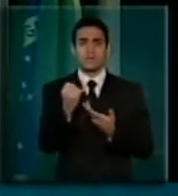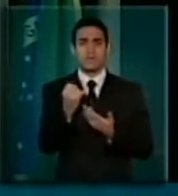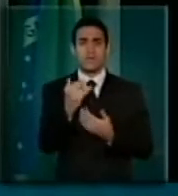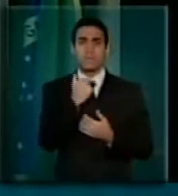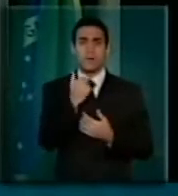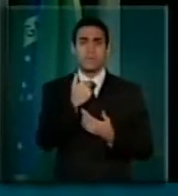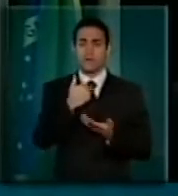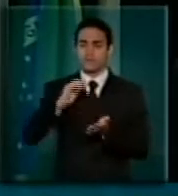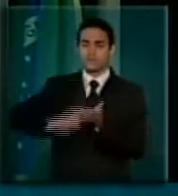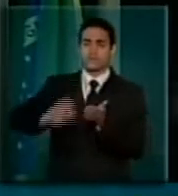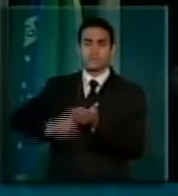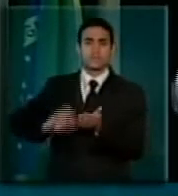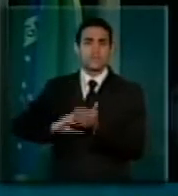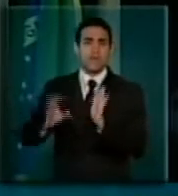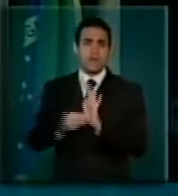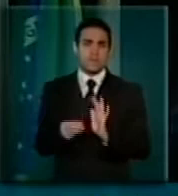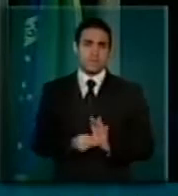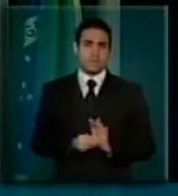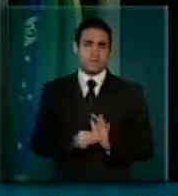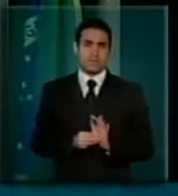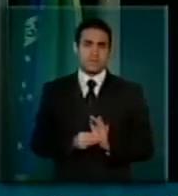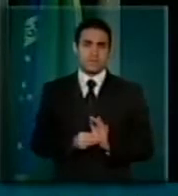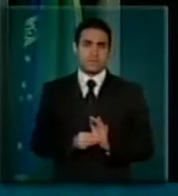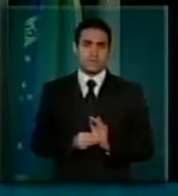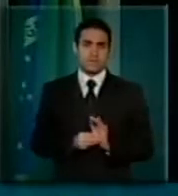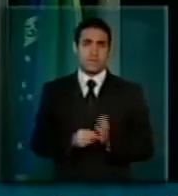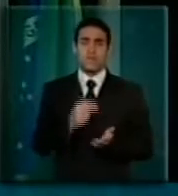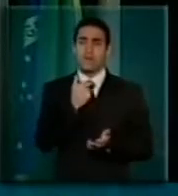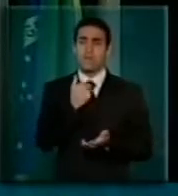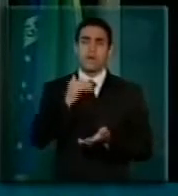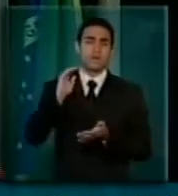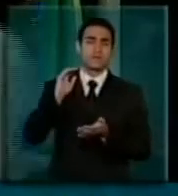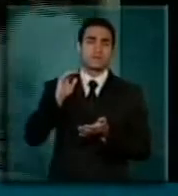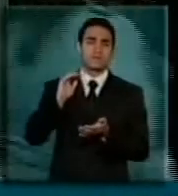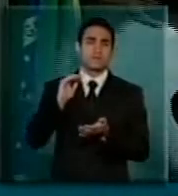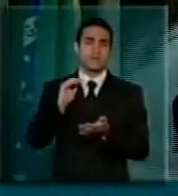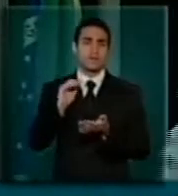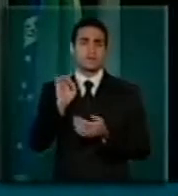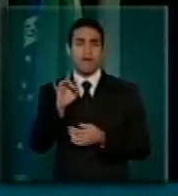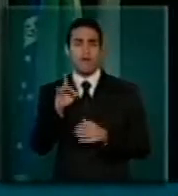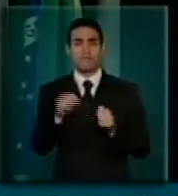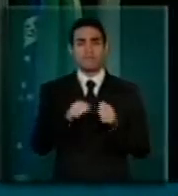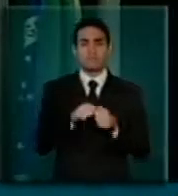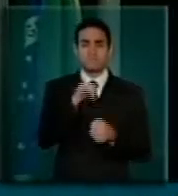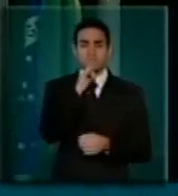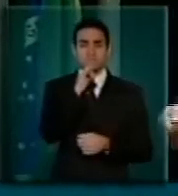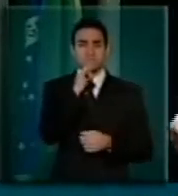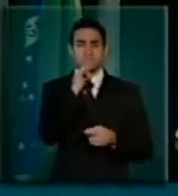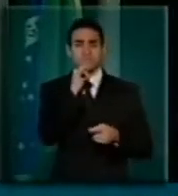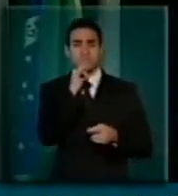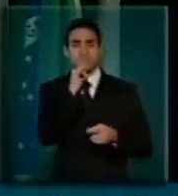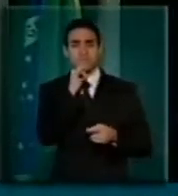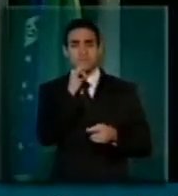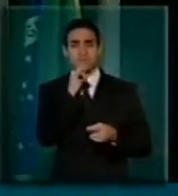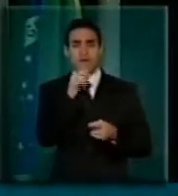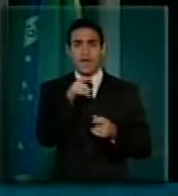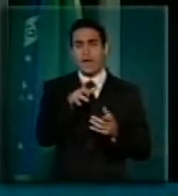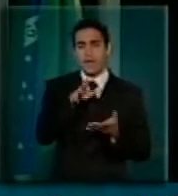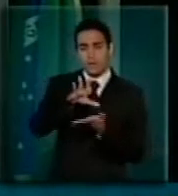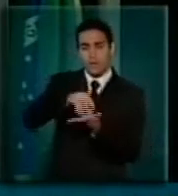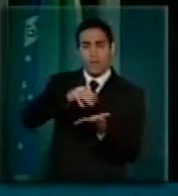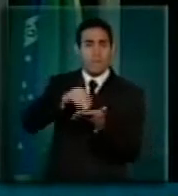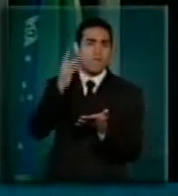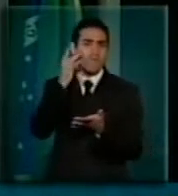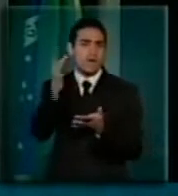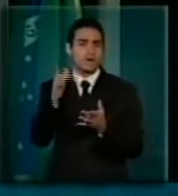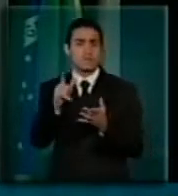não é um parlamentar que vai ali apenas para colocar numa máquina xerográfica